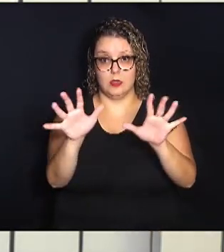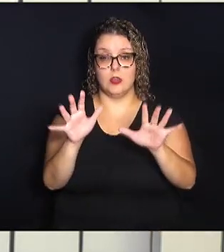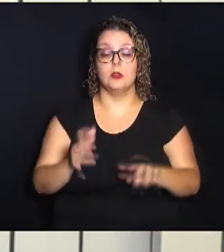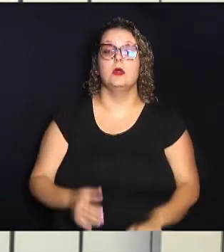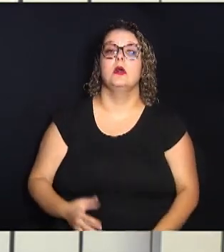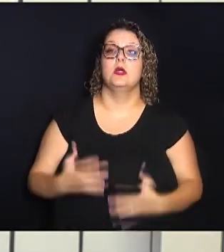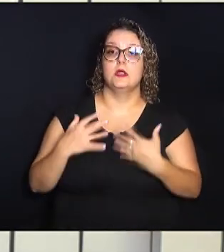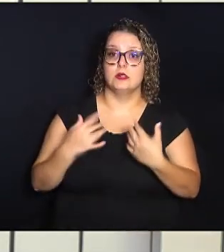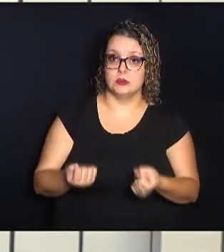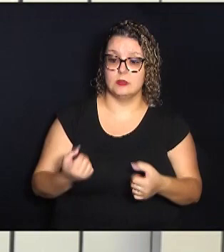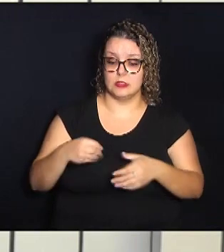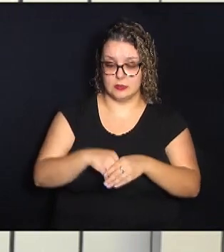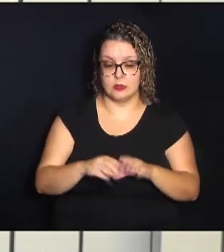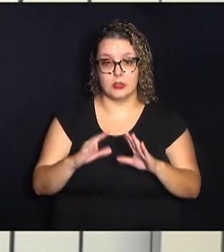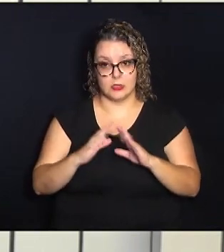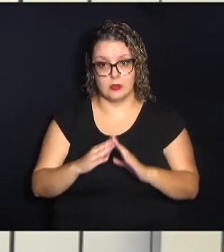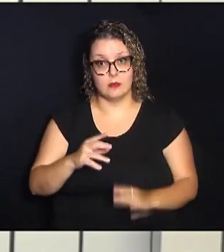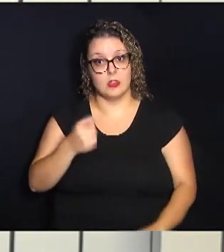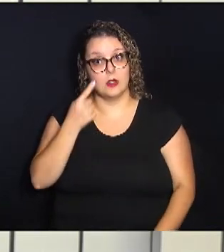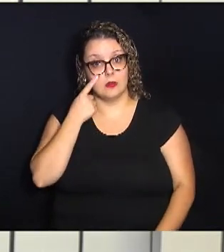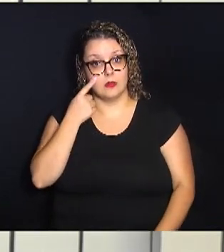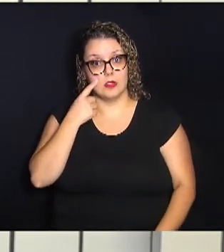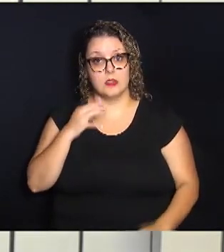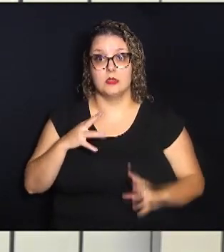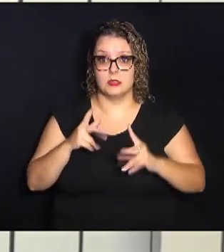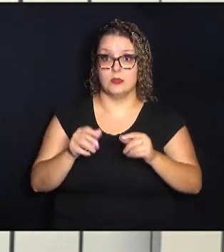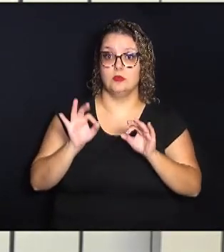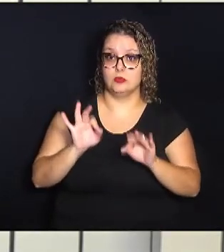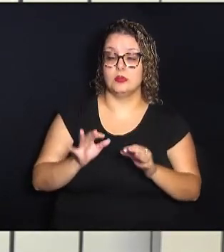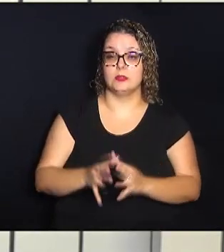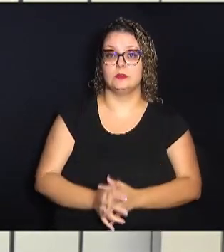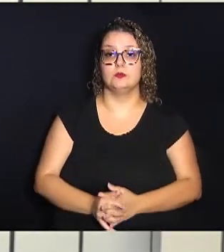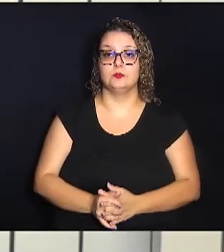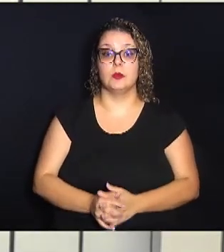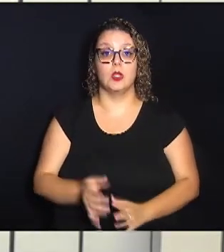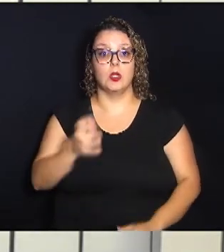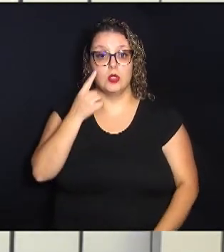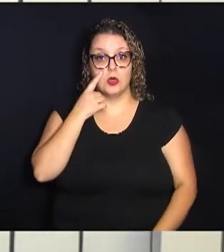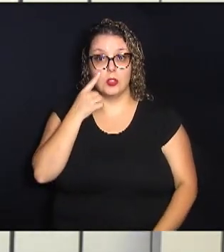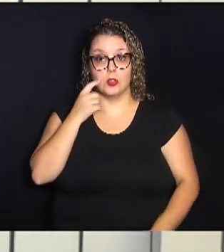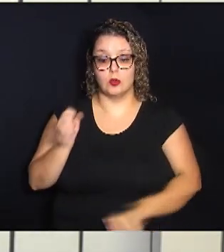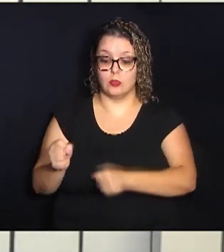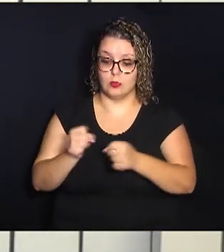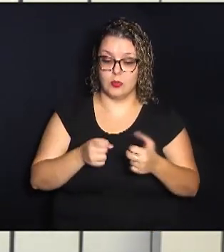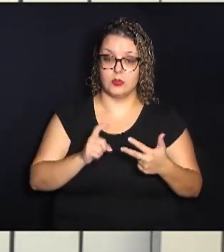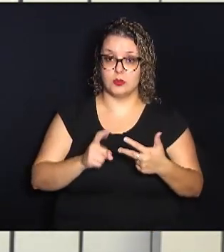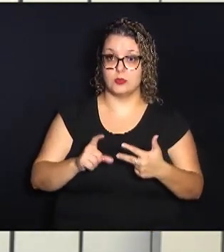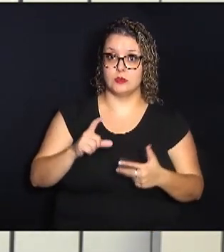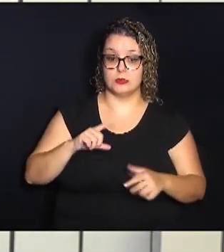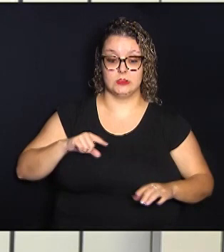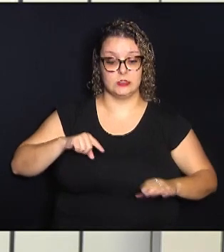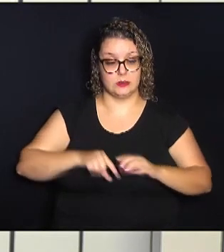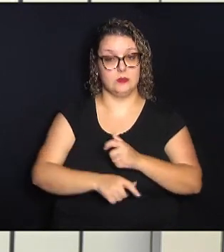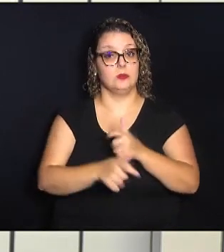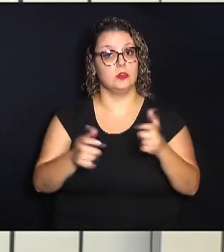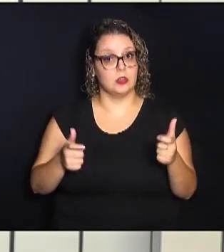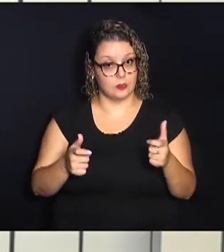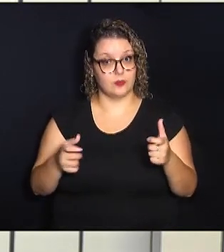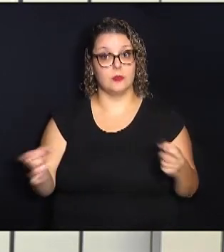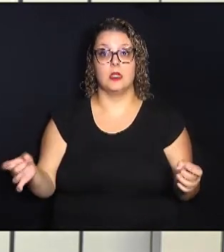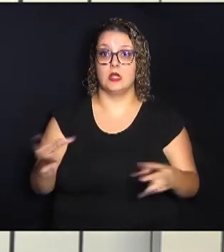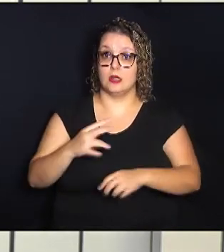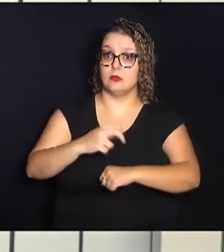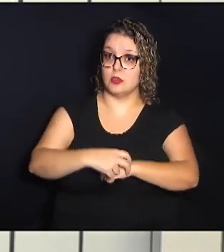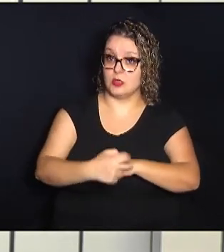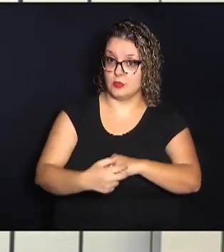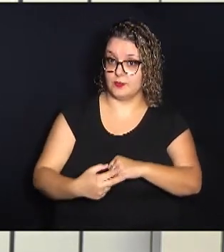na residência para poder conferir se está tudo certo. E olha só, o Poder Executivo intensificou, então, o combate à dengue com